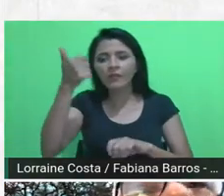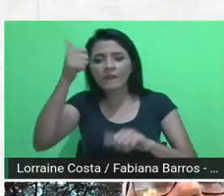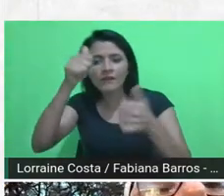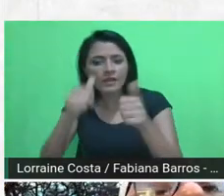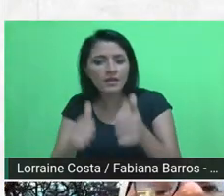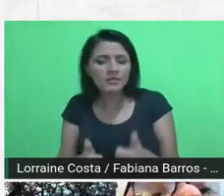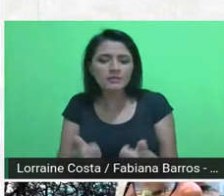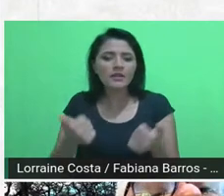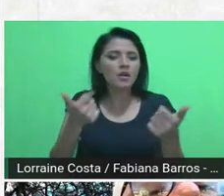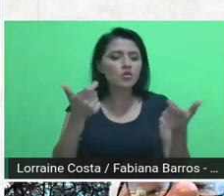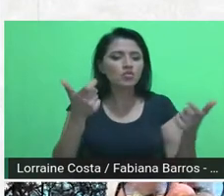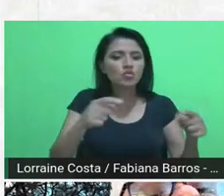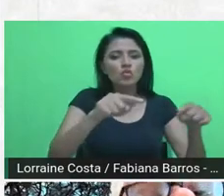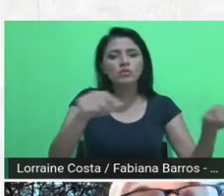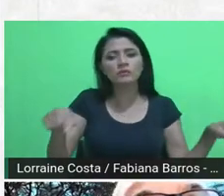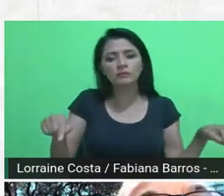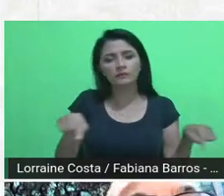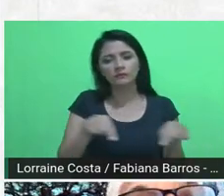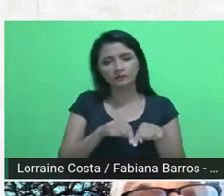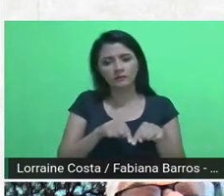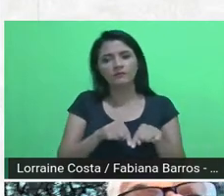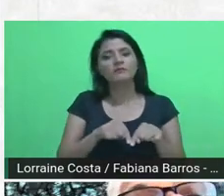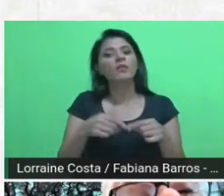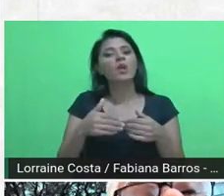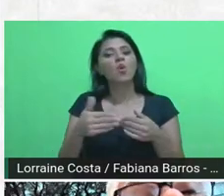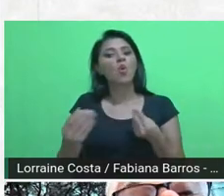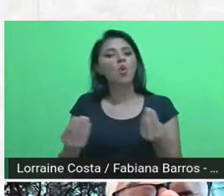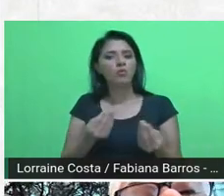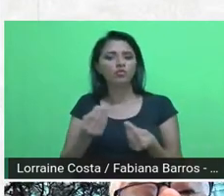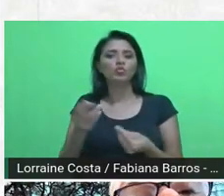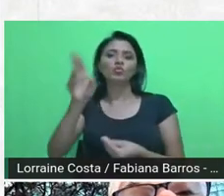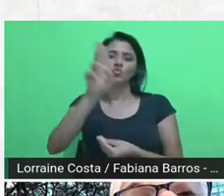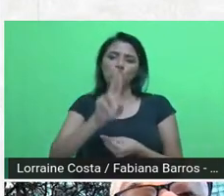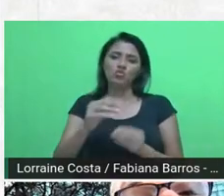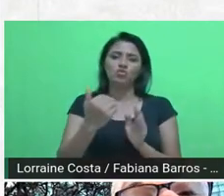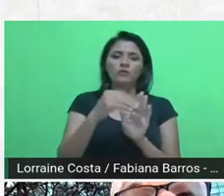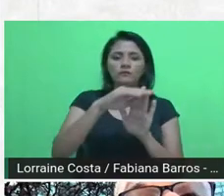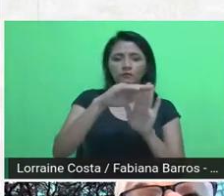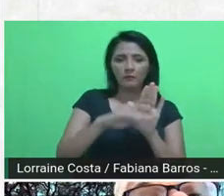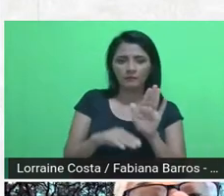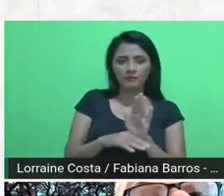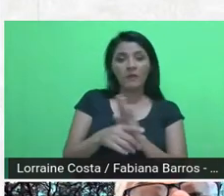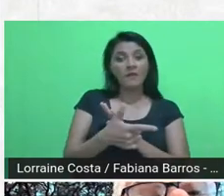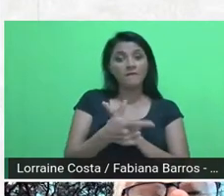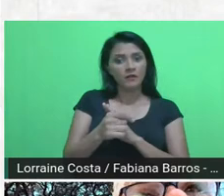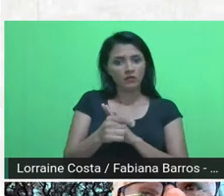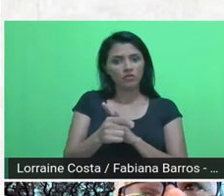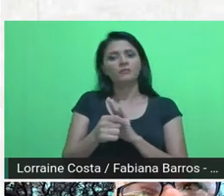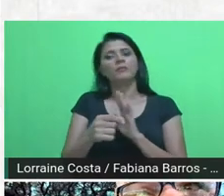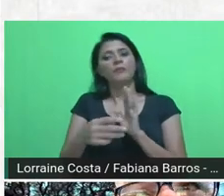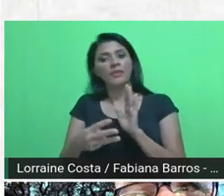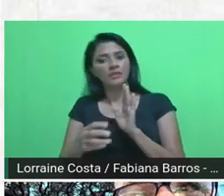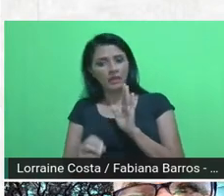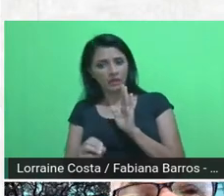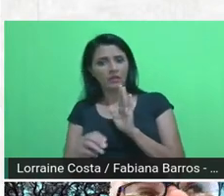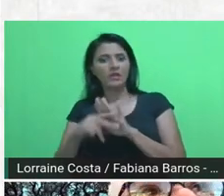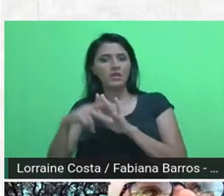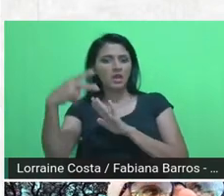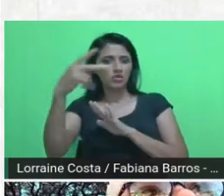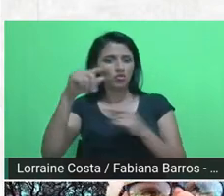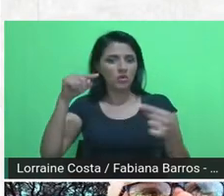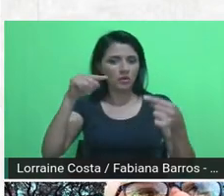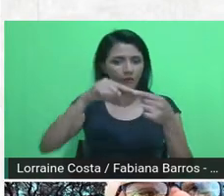território a partir do uso da Agenda 2030 e suas metas. Esse é um elemento